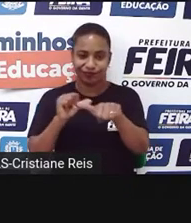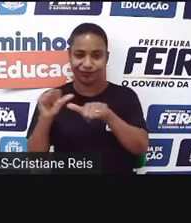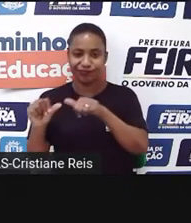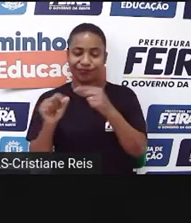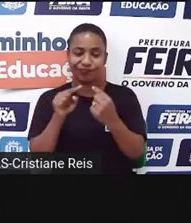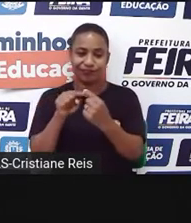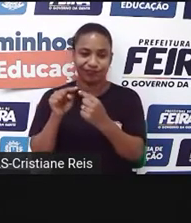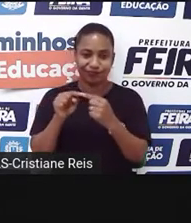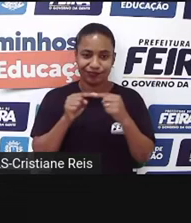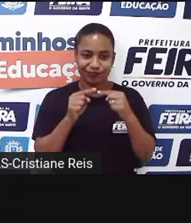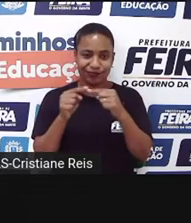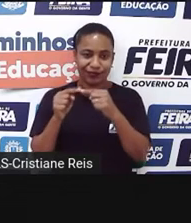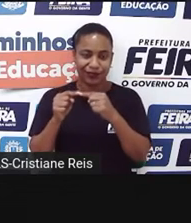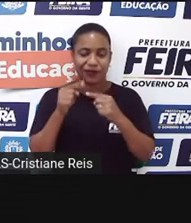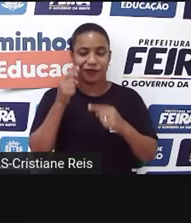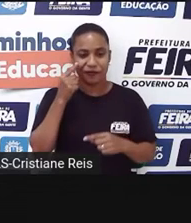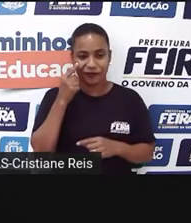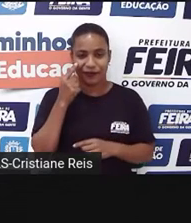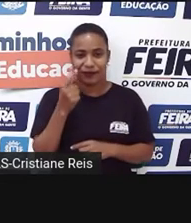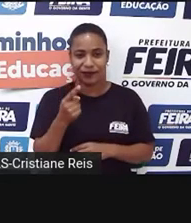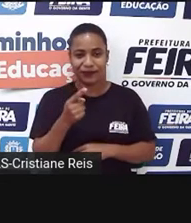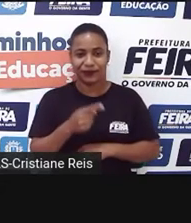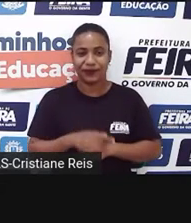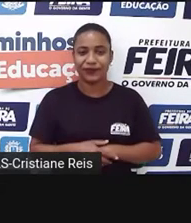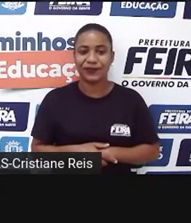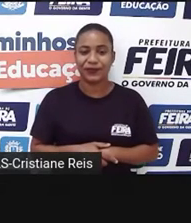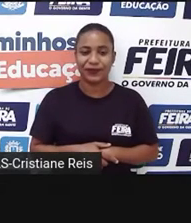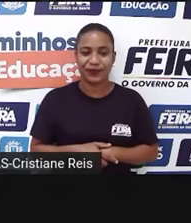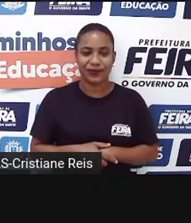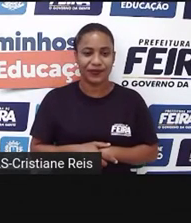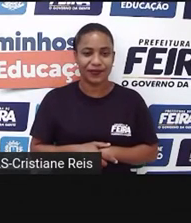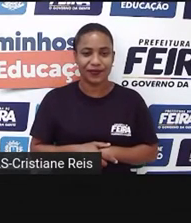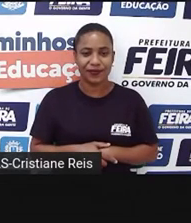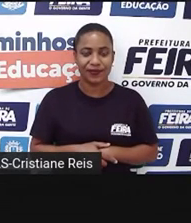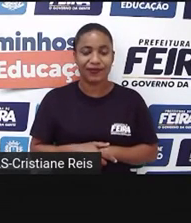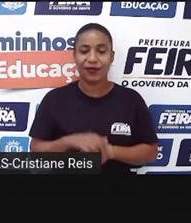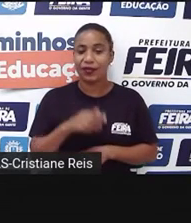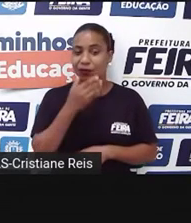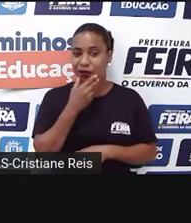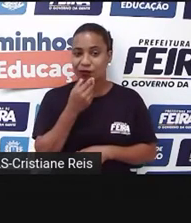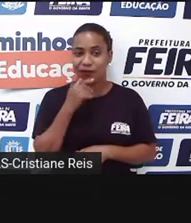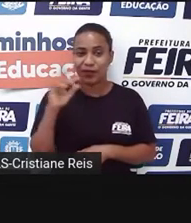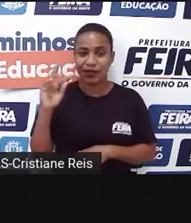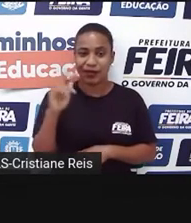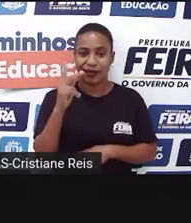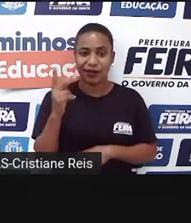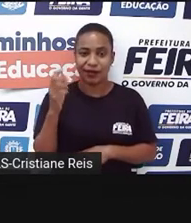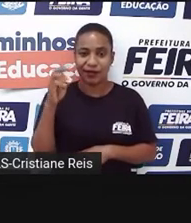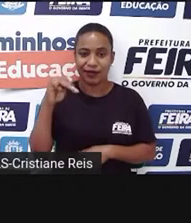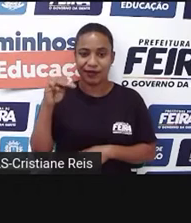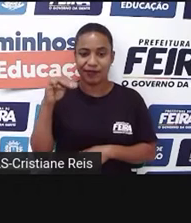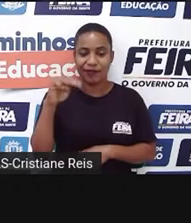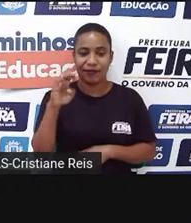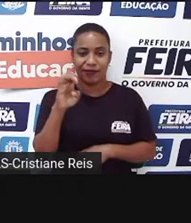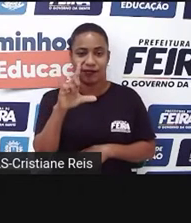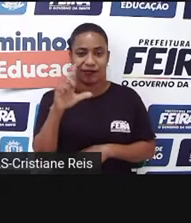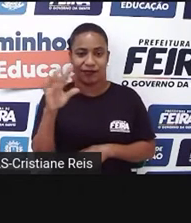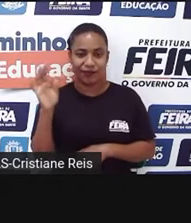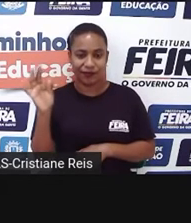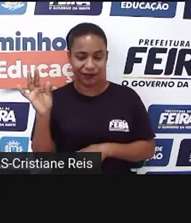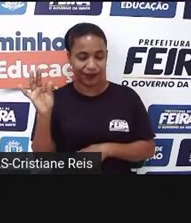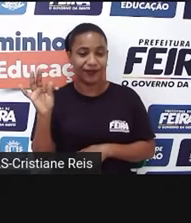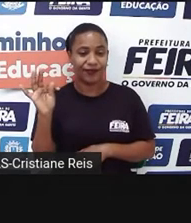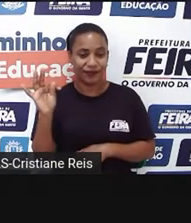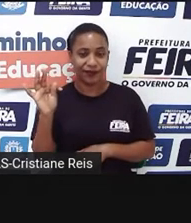jeito próprio de fazer o passado. Então, vejamos. Hamlet fought against the pirates. Então,